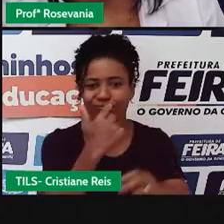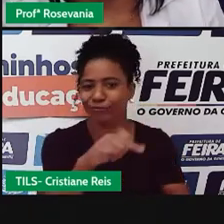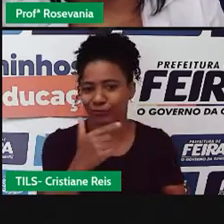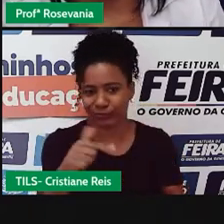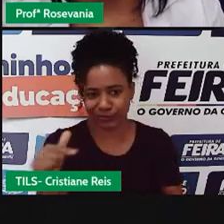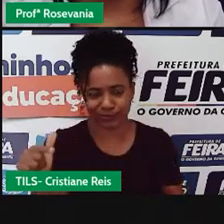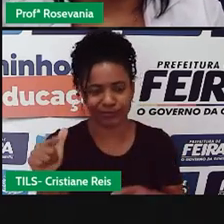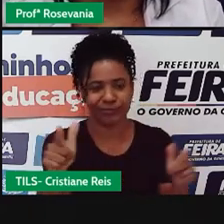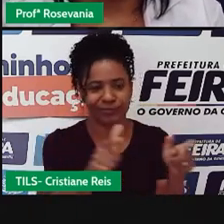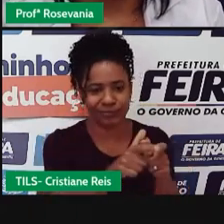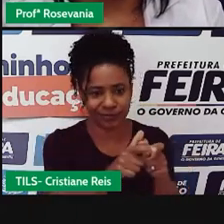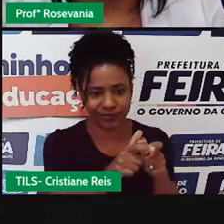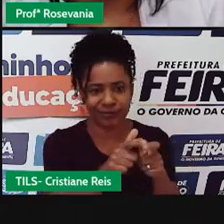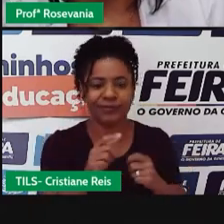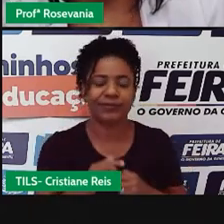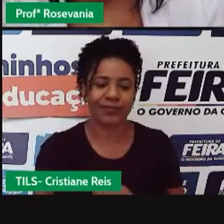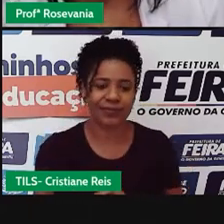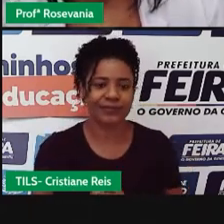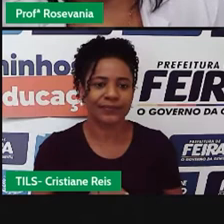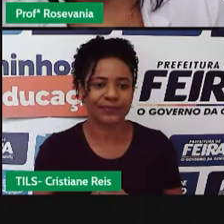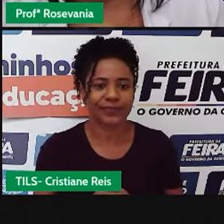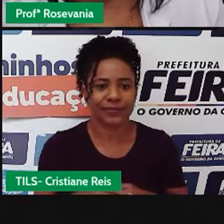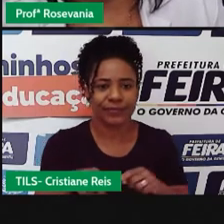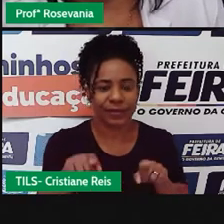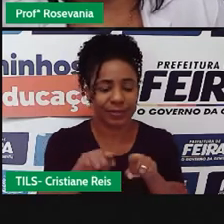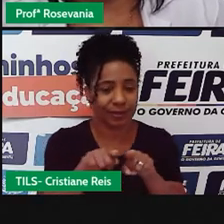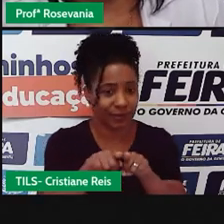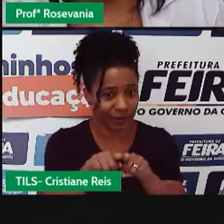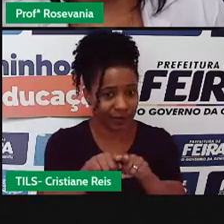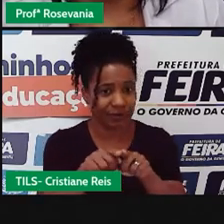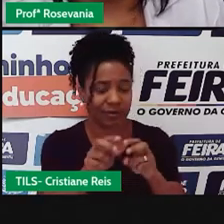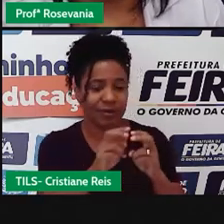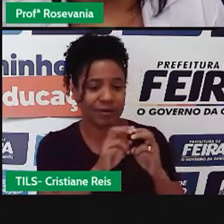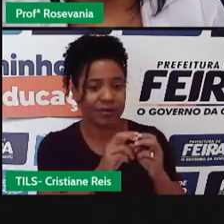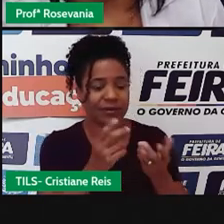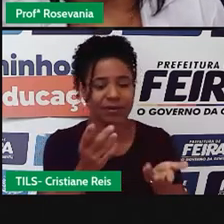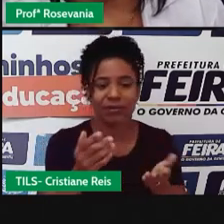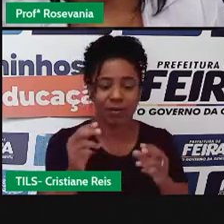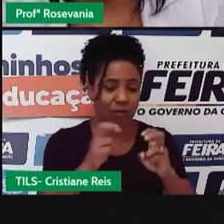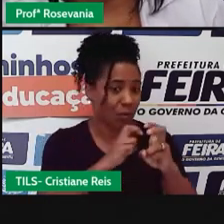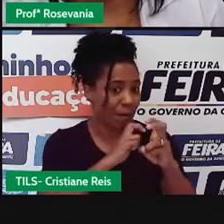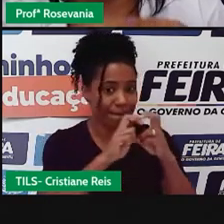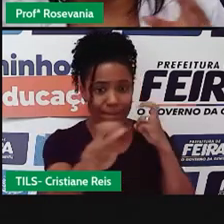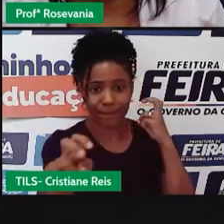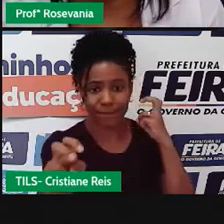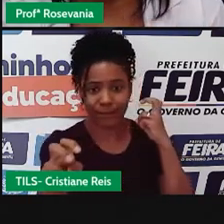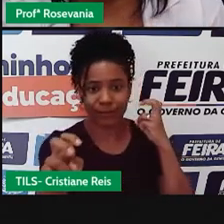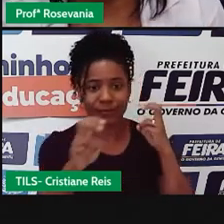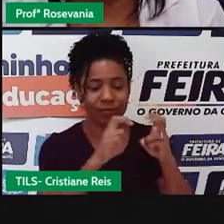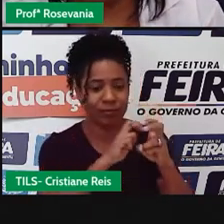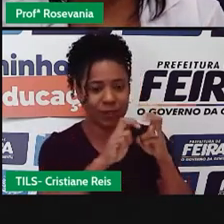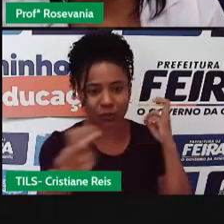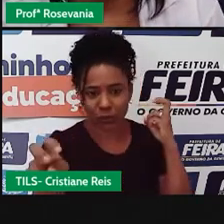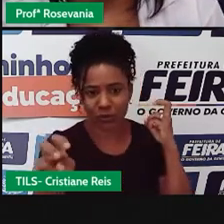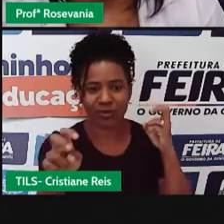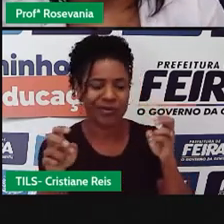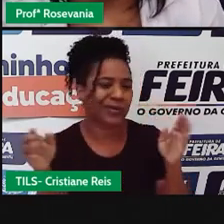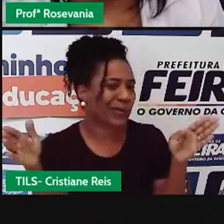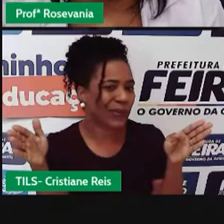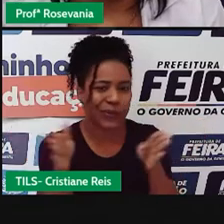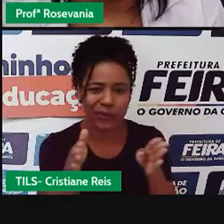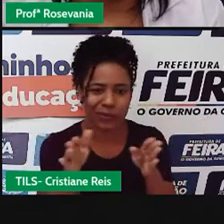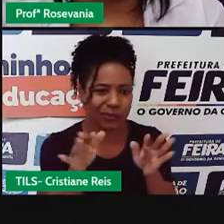no local onde eles são colocados, né, para passageiros, como os metrôs e tudo, eles percorrem distâncias pequenas.